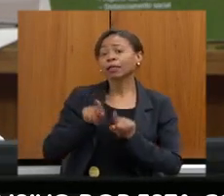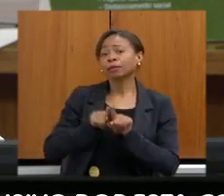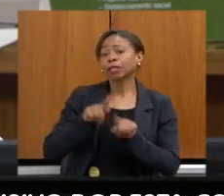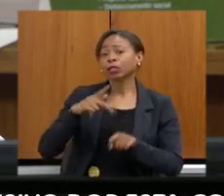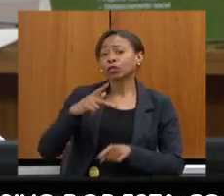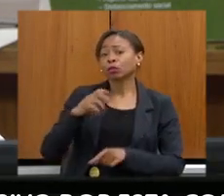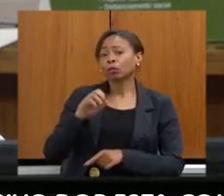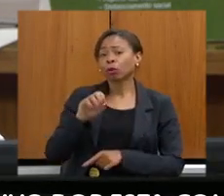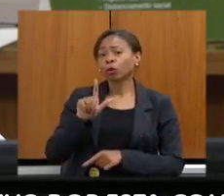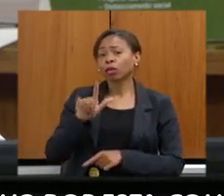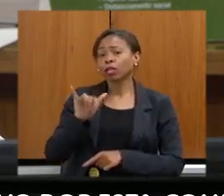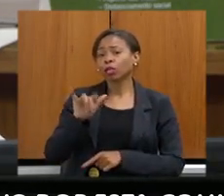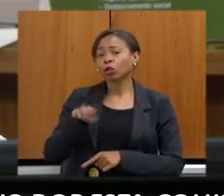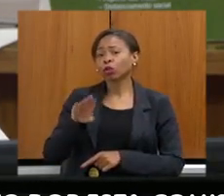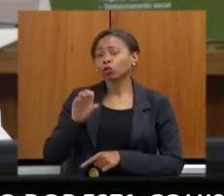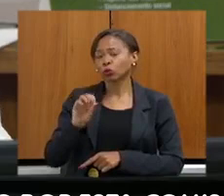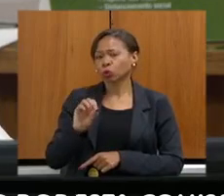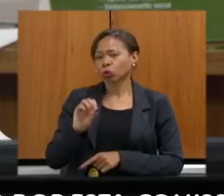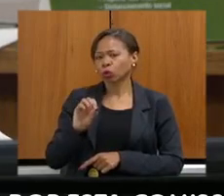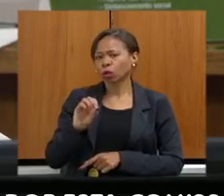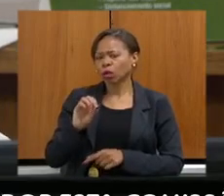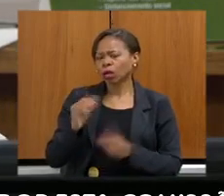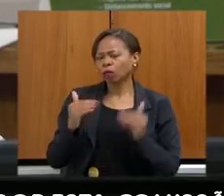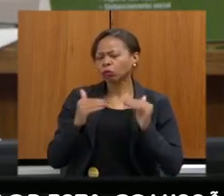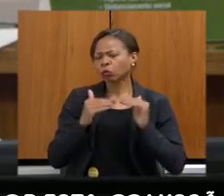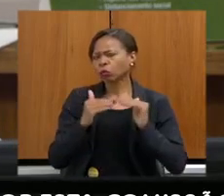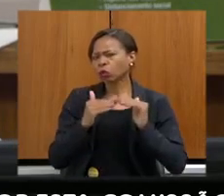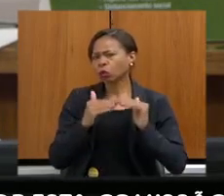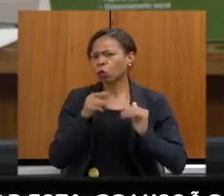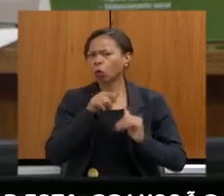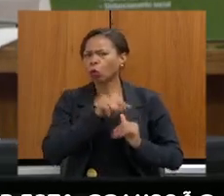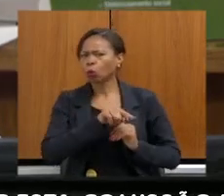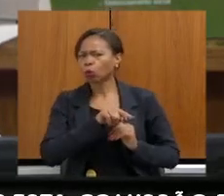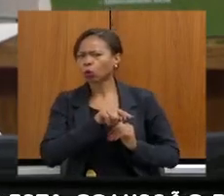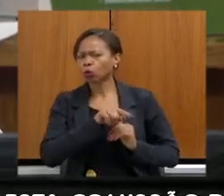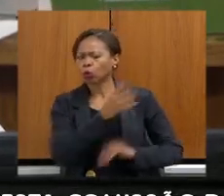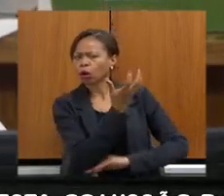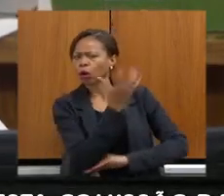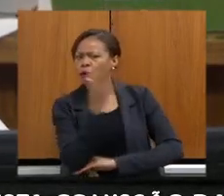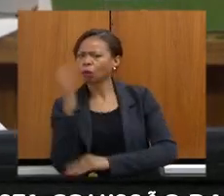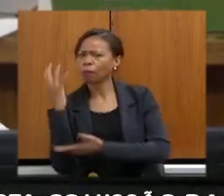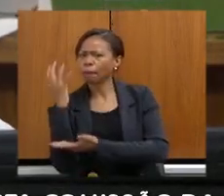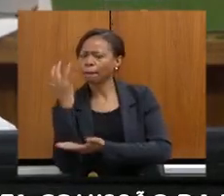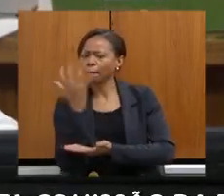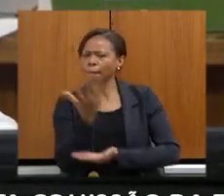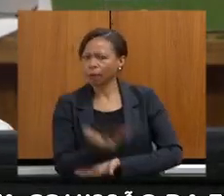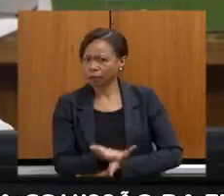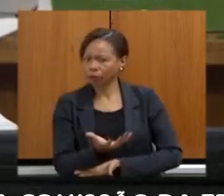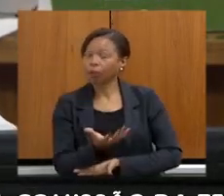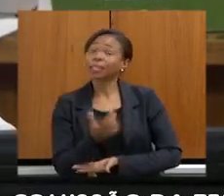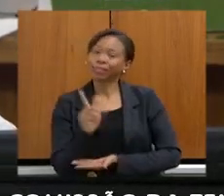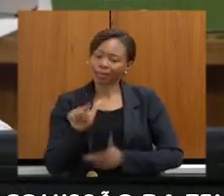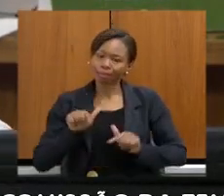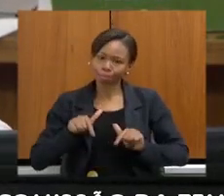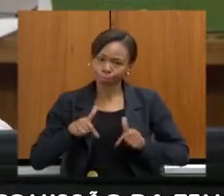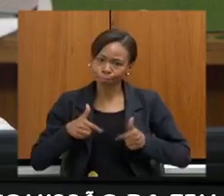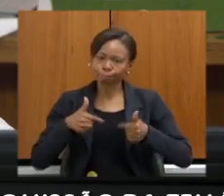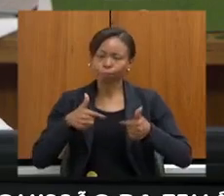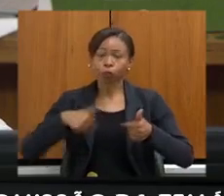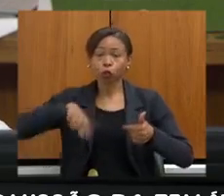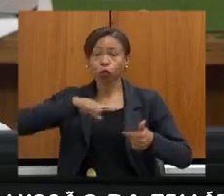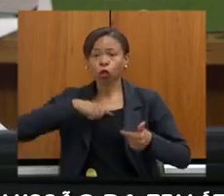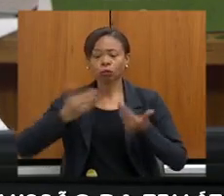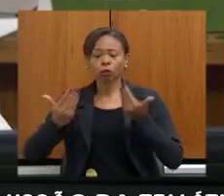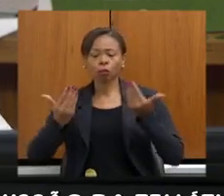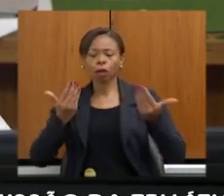coincidente com o polígono do desmatamento. e isso traz uma efetividade de ação. Então, eu queria só complementar, porque nós conferimos com a